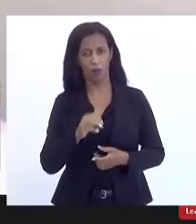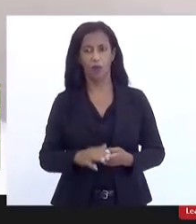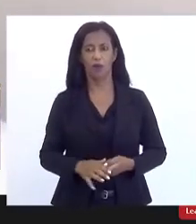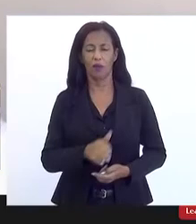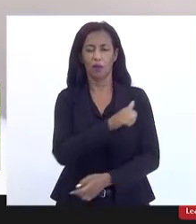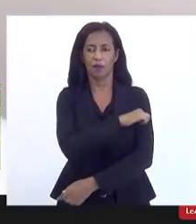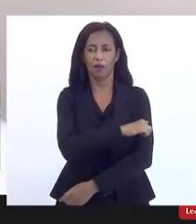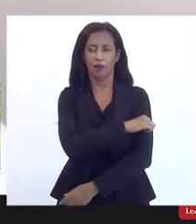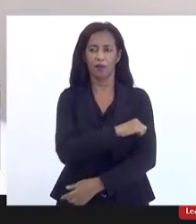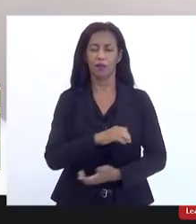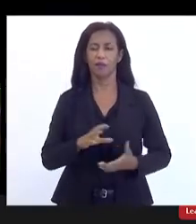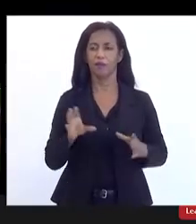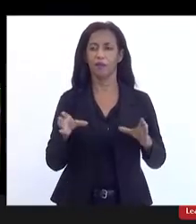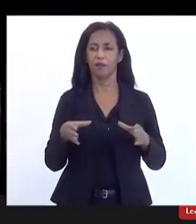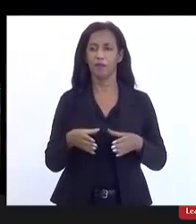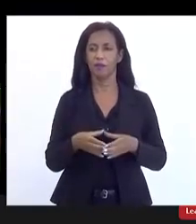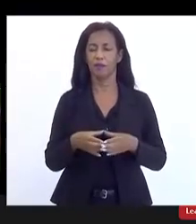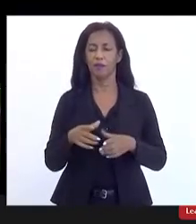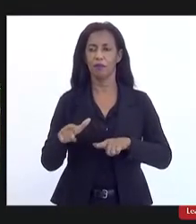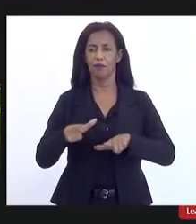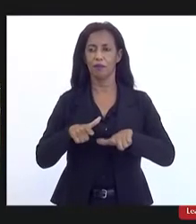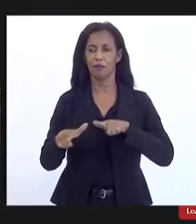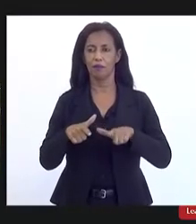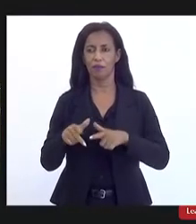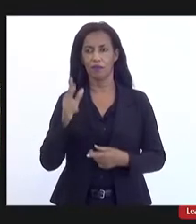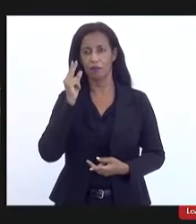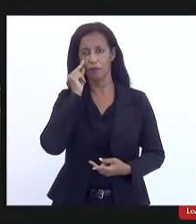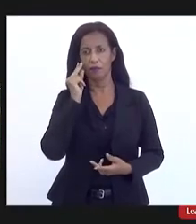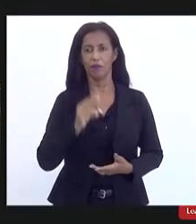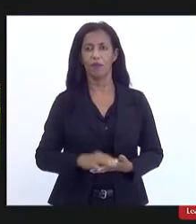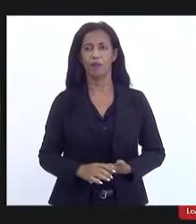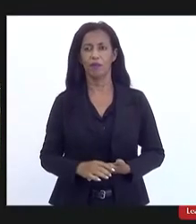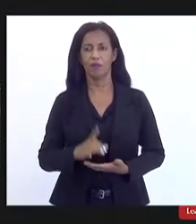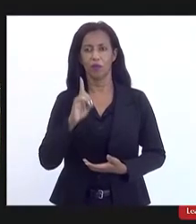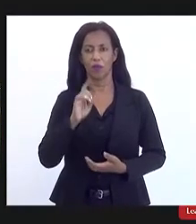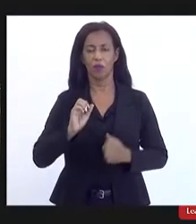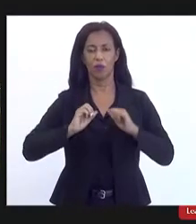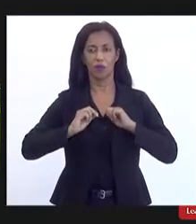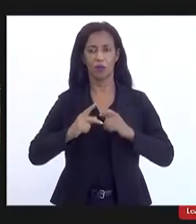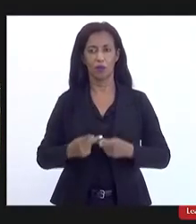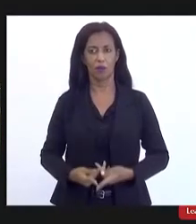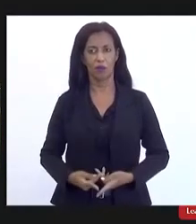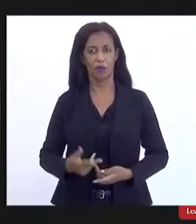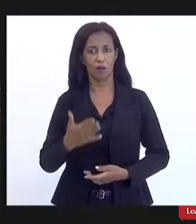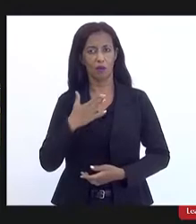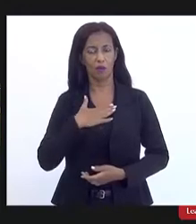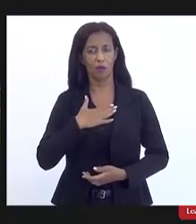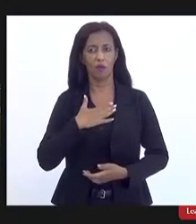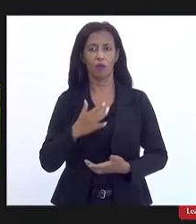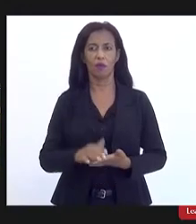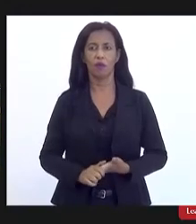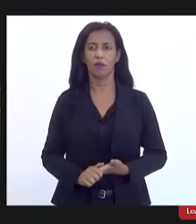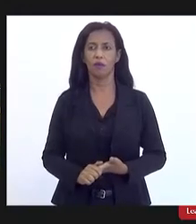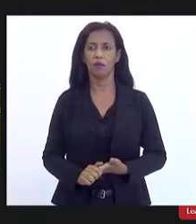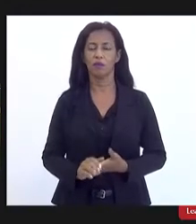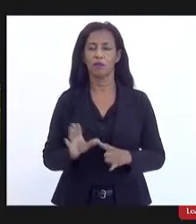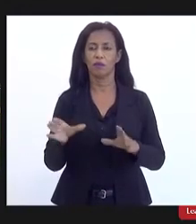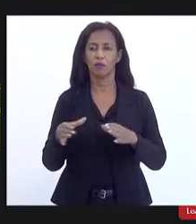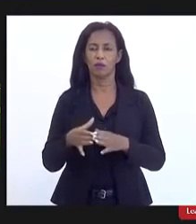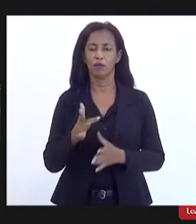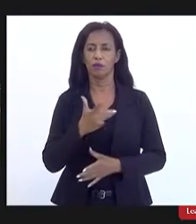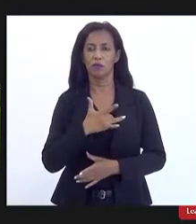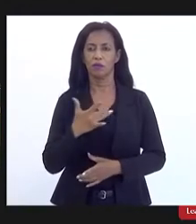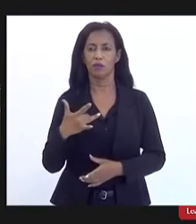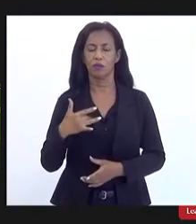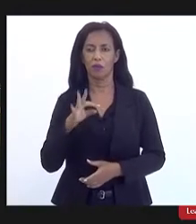deputada enfermeira Regiane comissão do trabalho deputada Mônica comissão de direitos humanos presidida por mim comissão de saúde